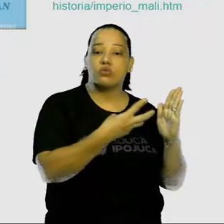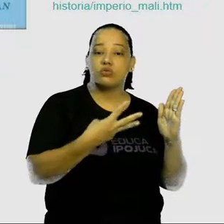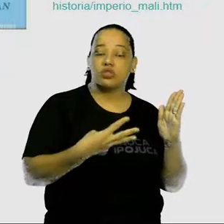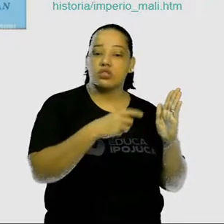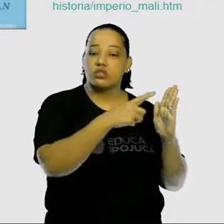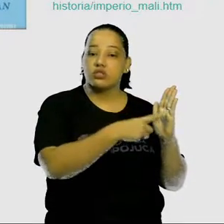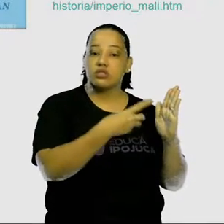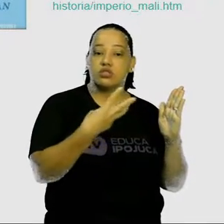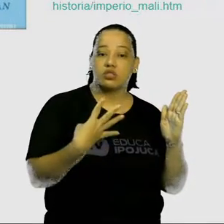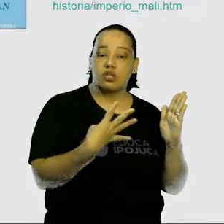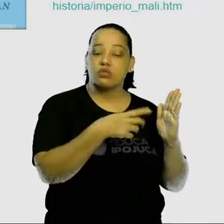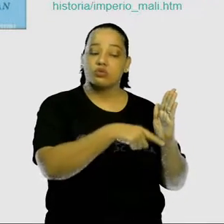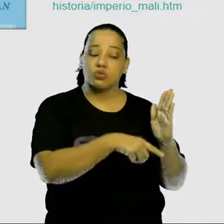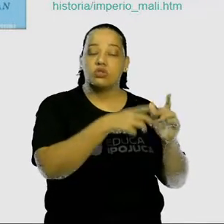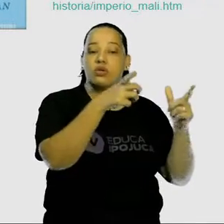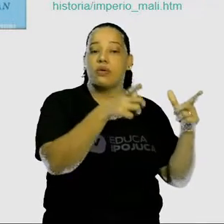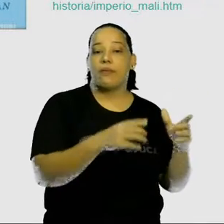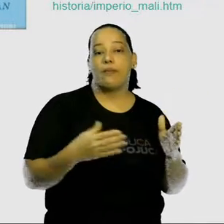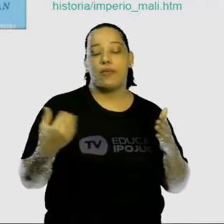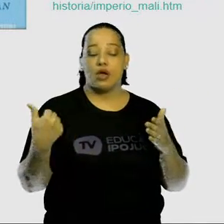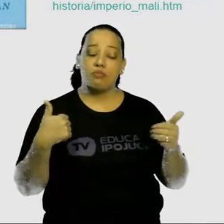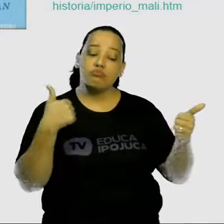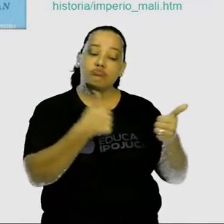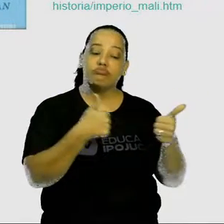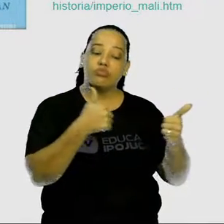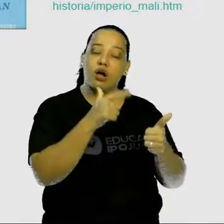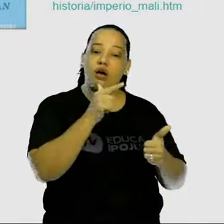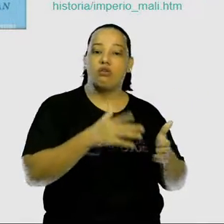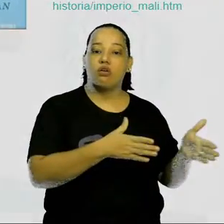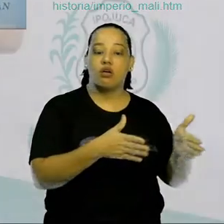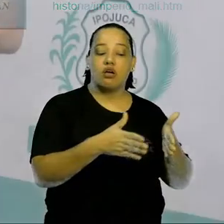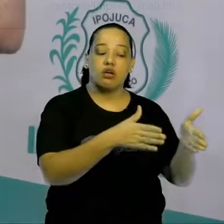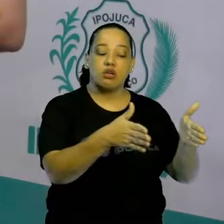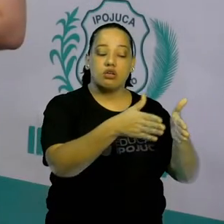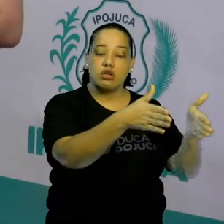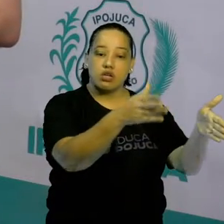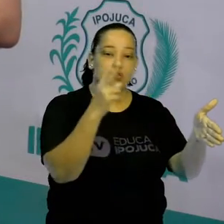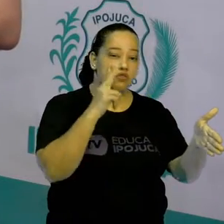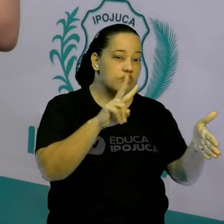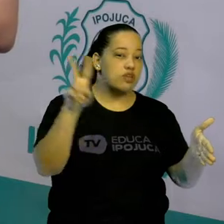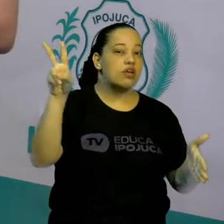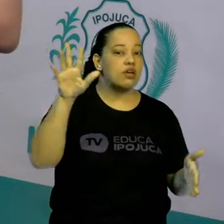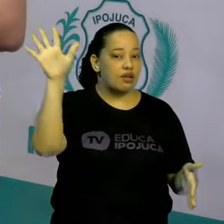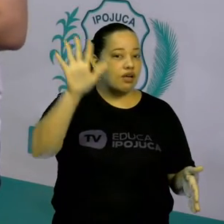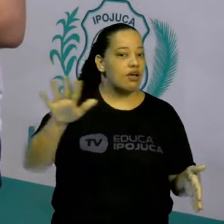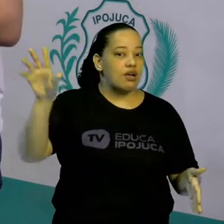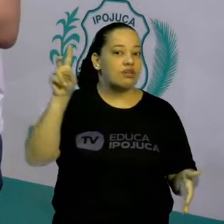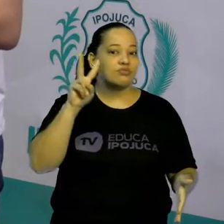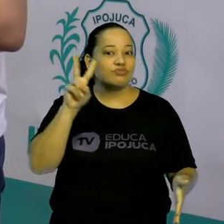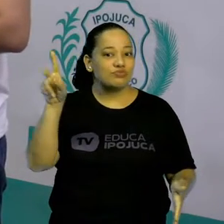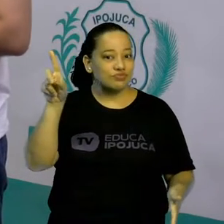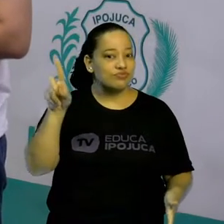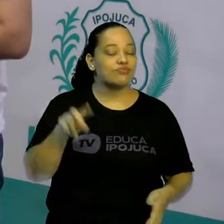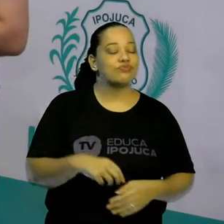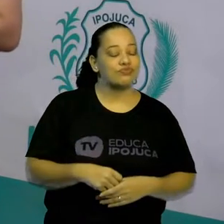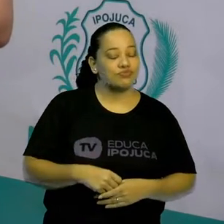na região perto do Rio Lígia. Essa região aqui que vocês conseguem ver no mapa.